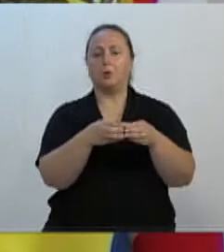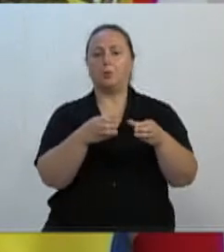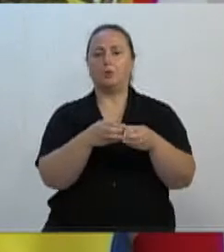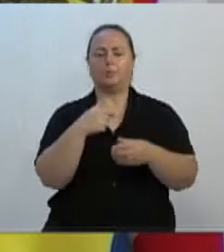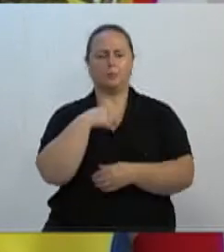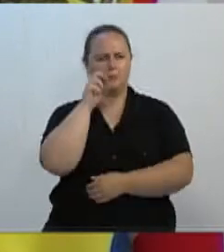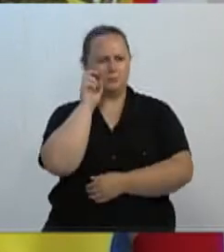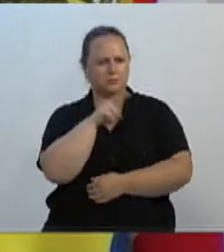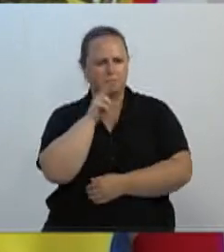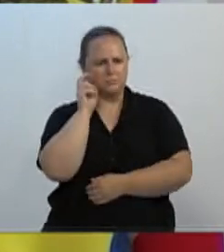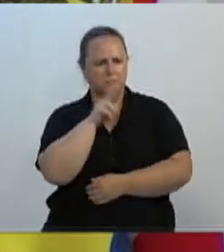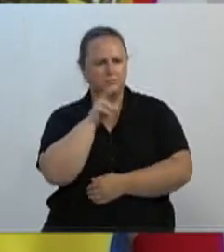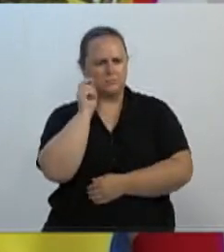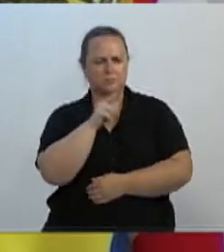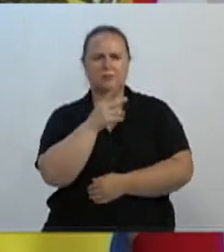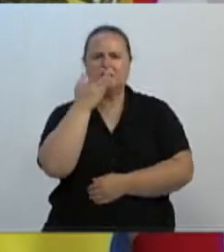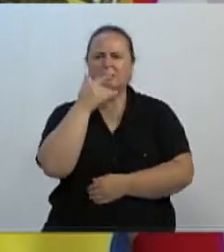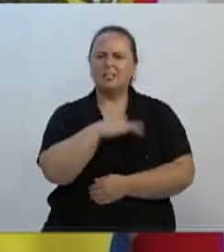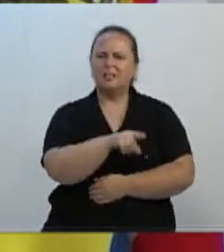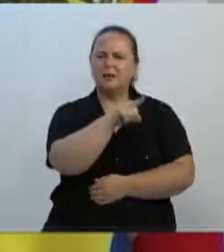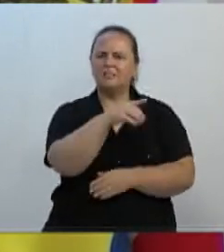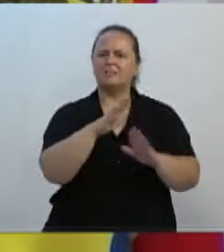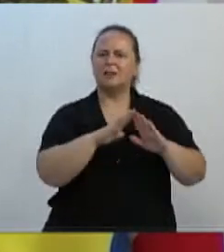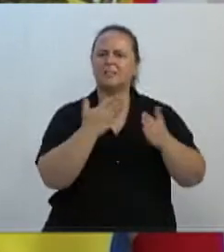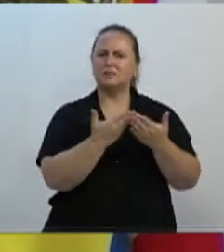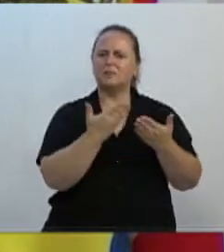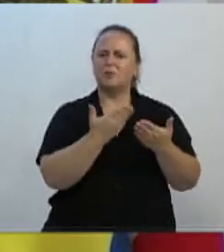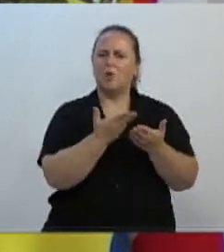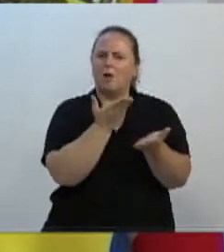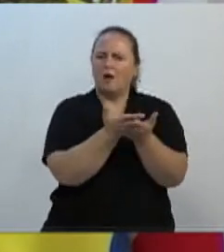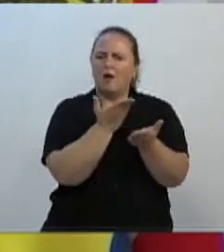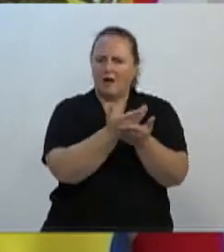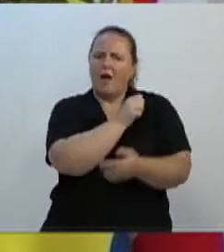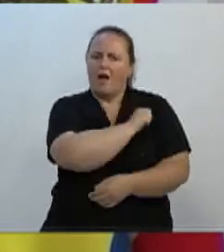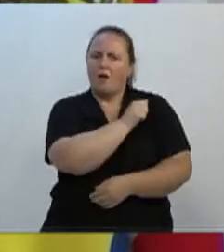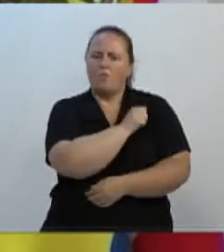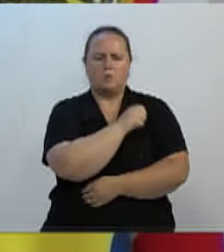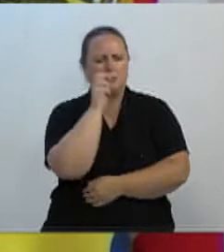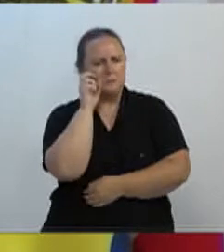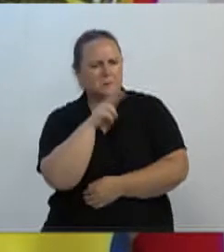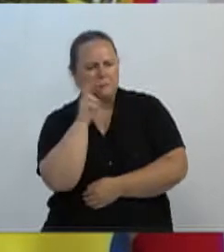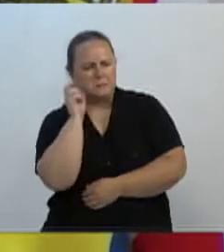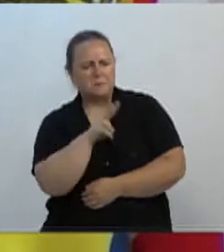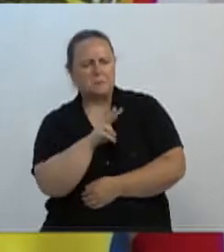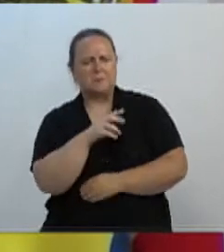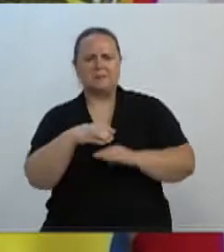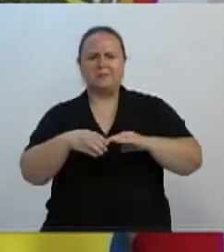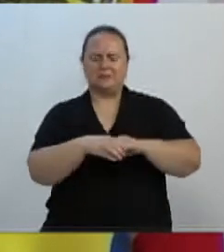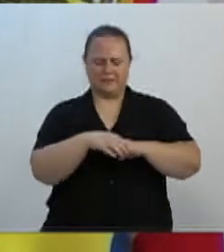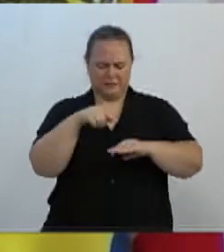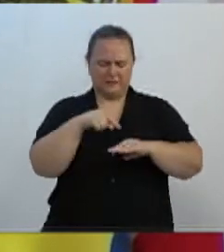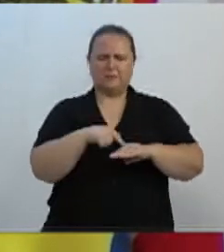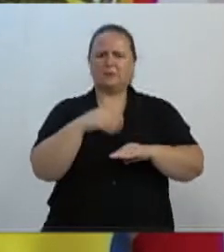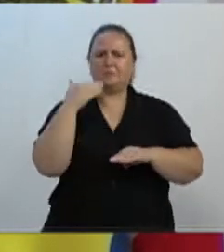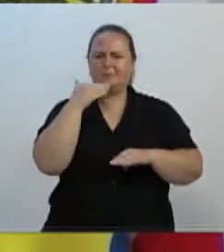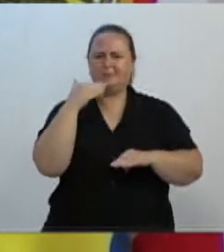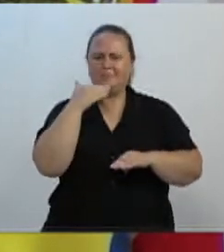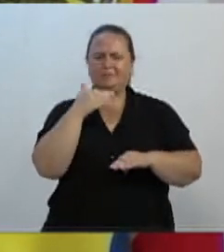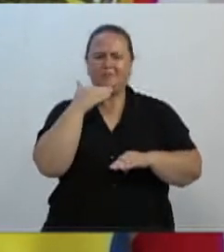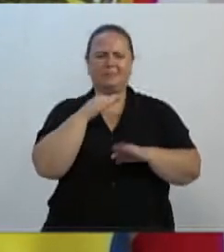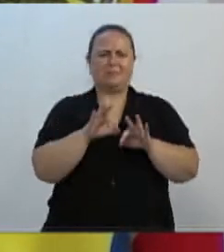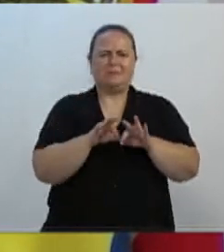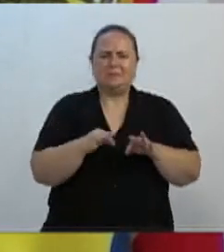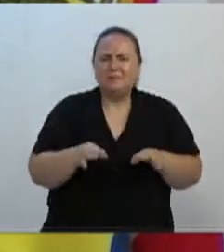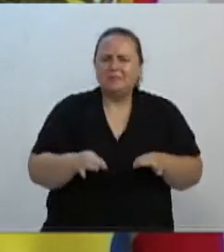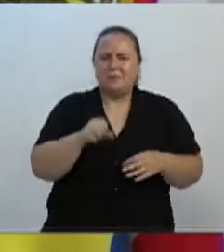desgastados, necessitando de ser substituídos. A gente fez uma ação junto aos nossos colegas contadores, eles apoiaram as ações,